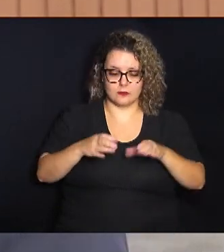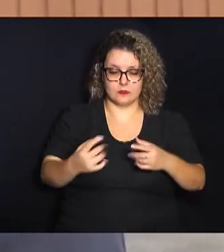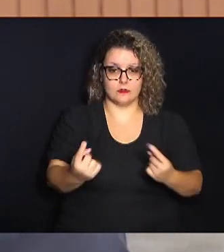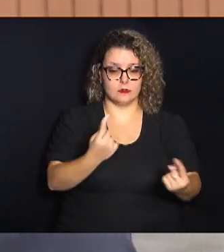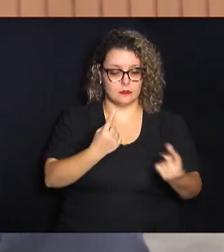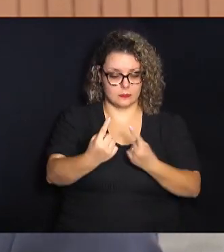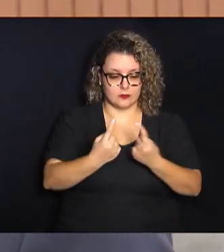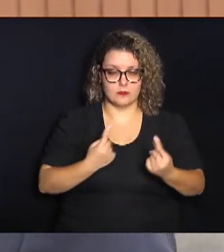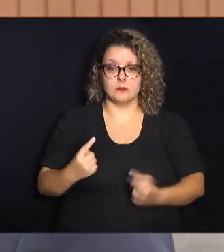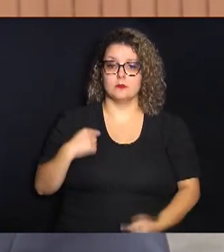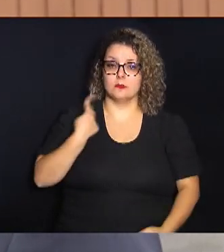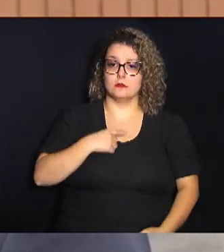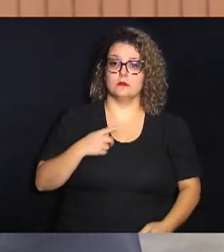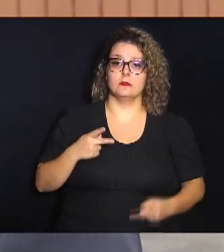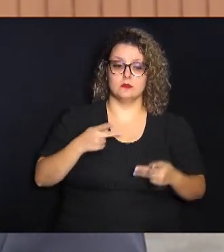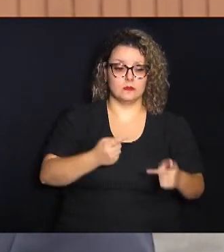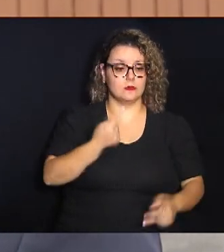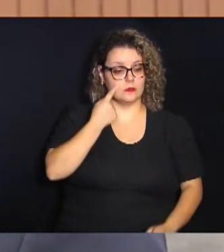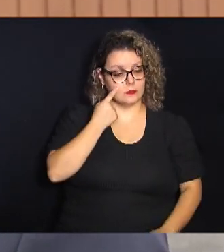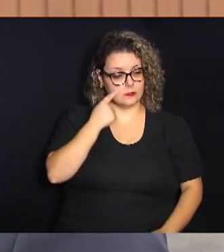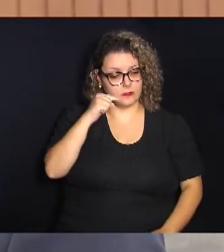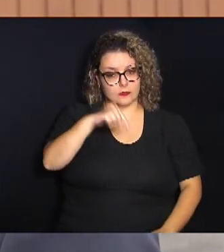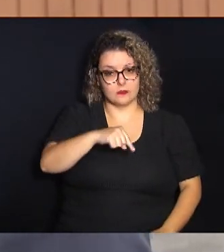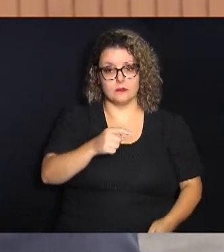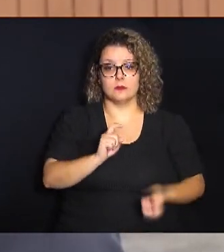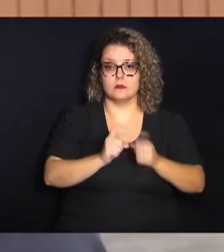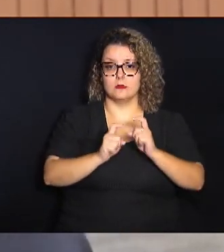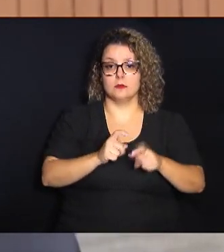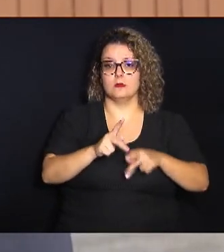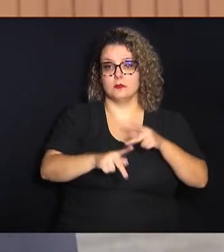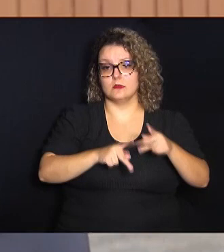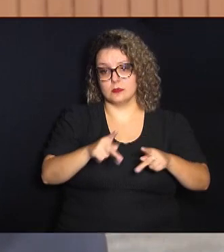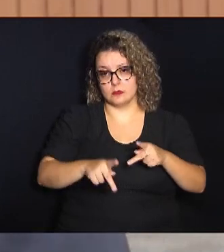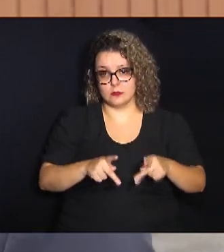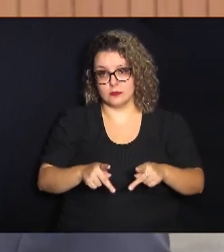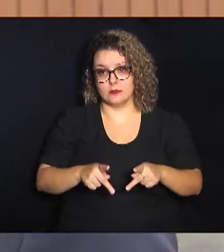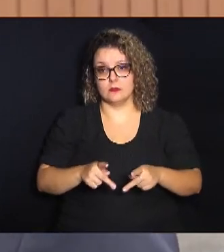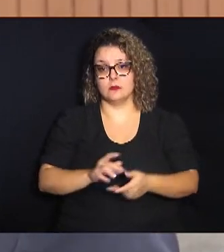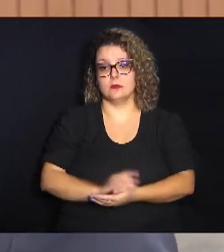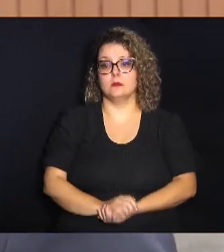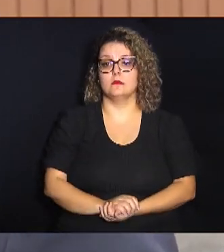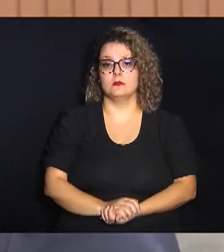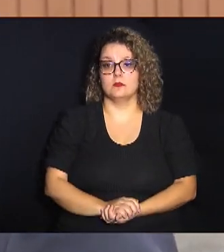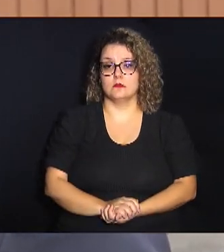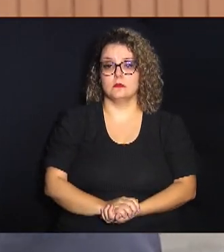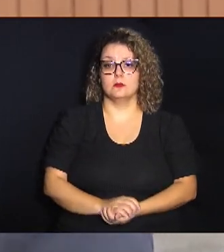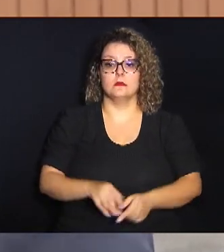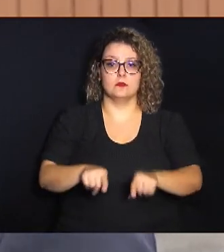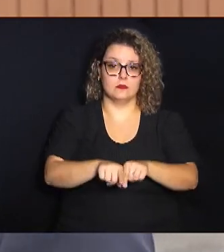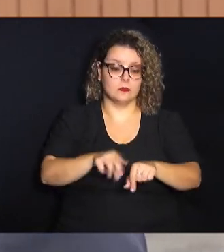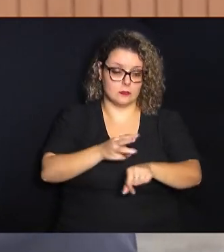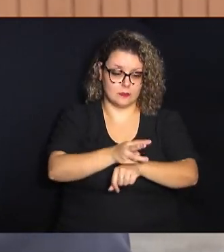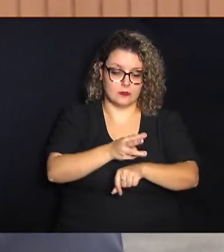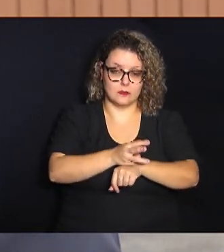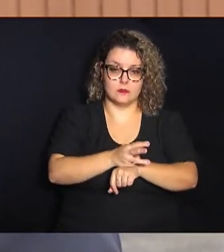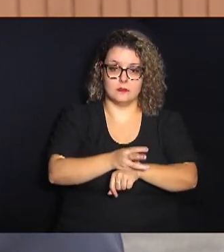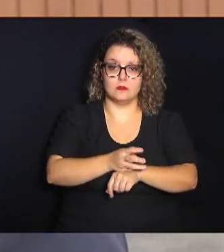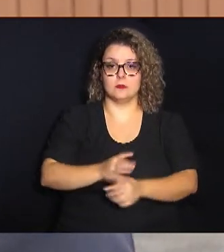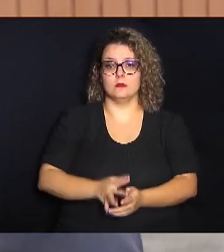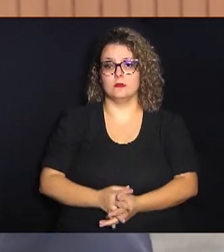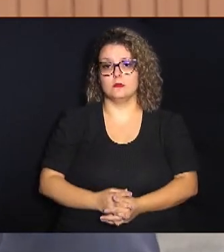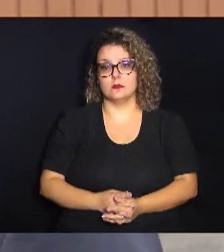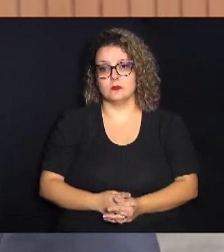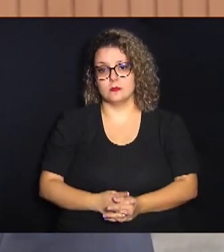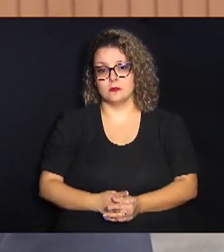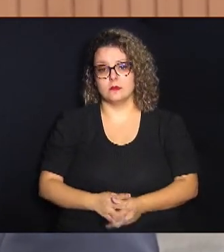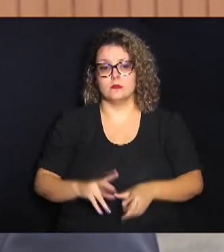nós estivemos no local fizemos uma reunião com a população através também do nosso WhatsApp coletamos a